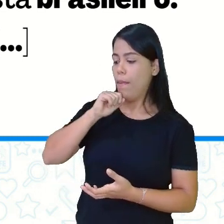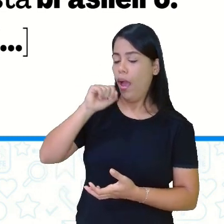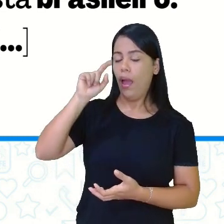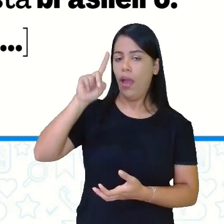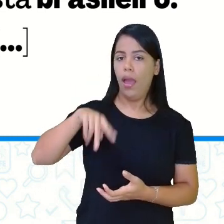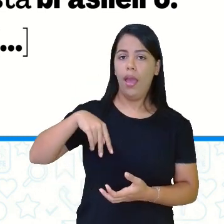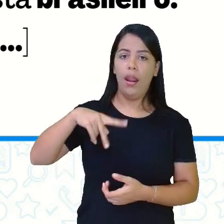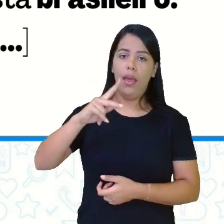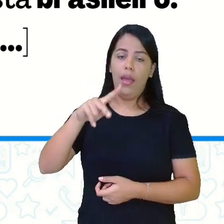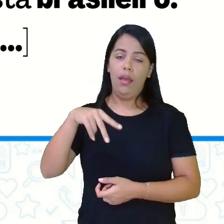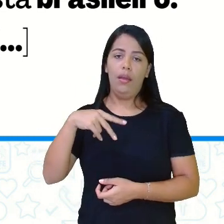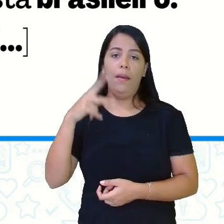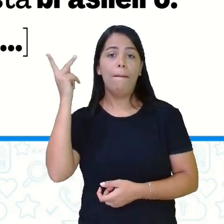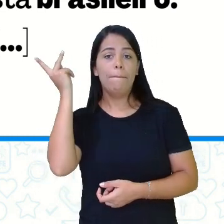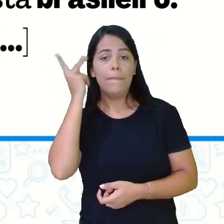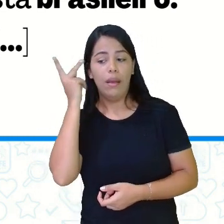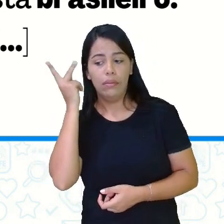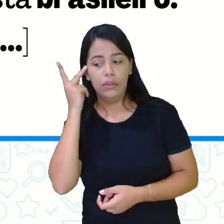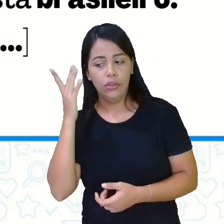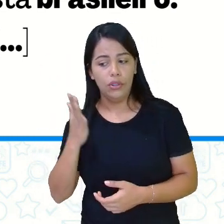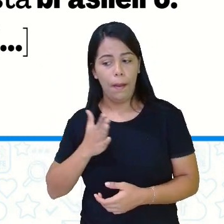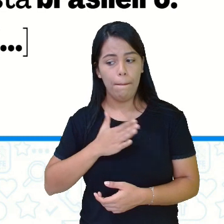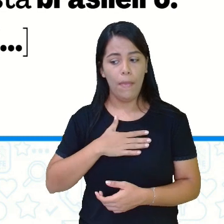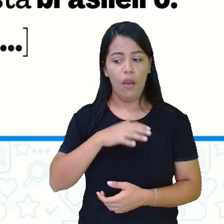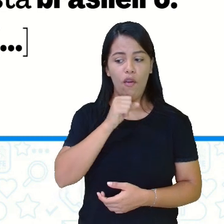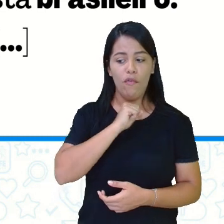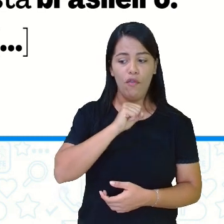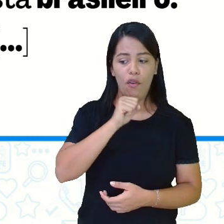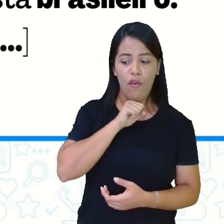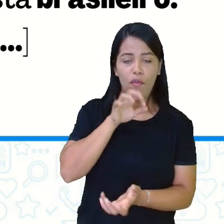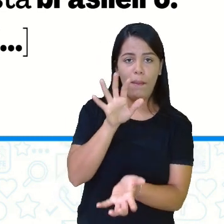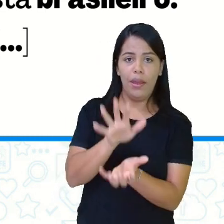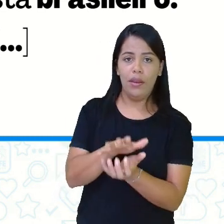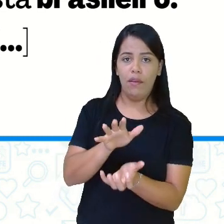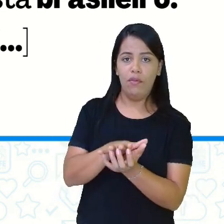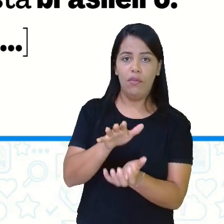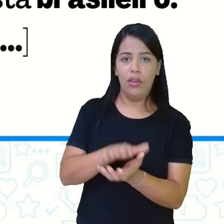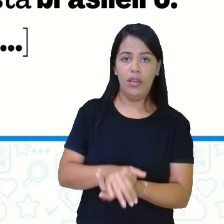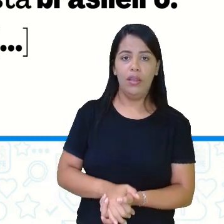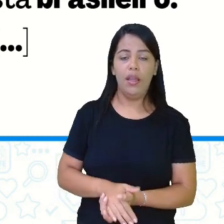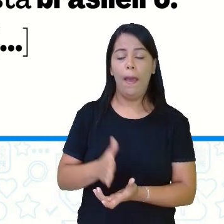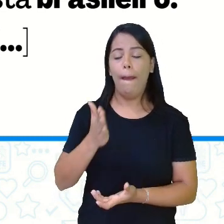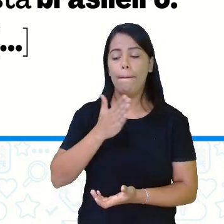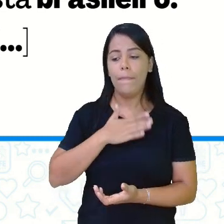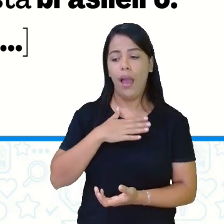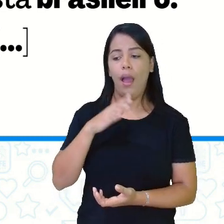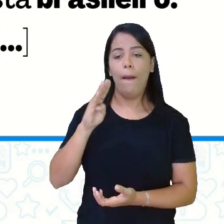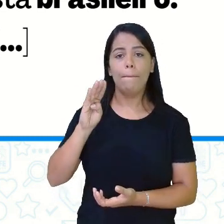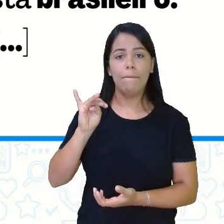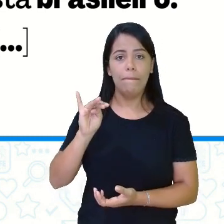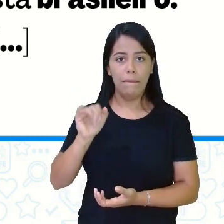avô, pernambucano. Meu bisavô, mineiro. Meu tataravô,